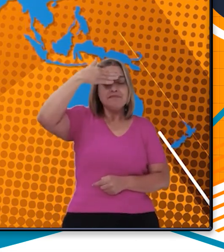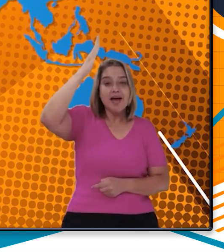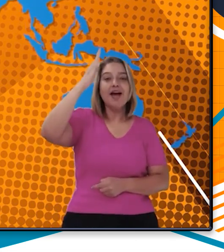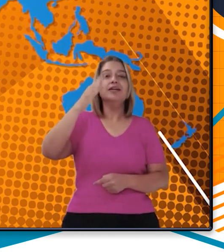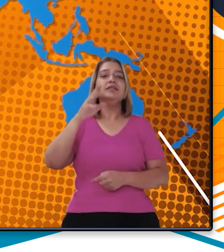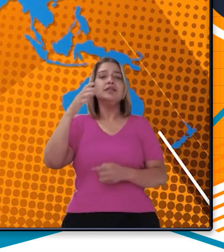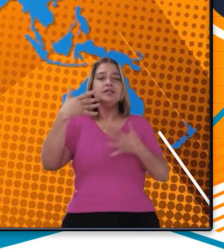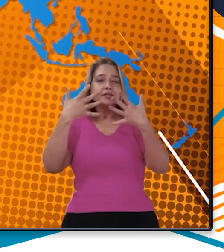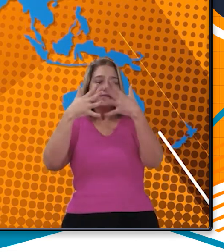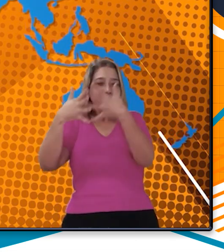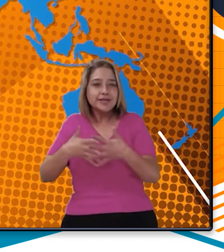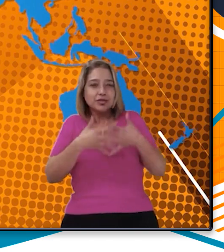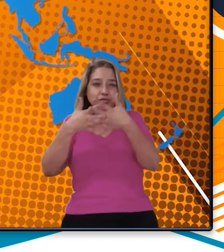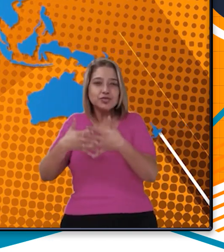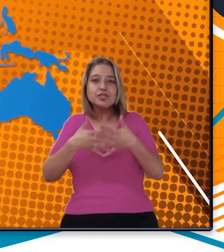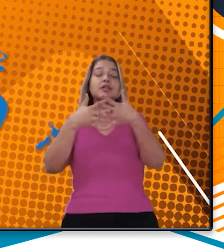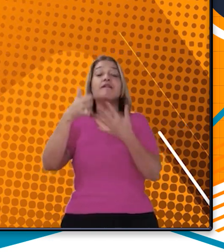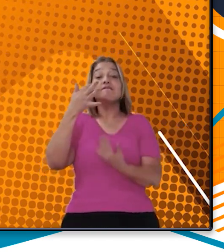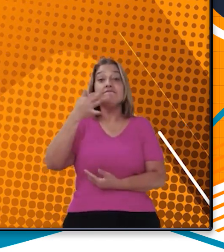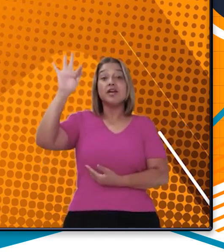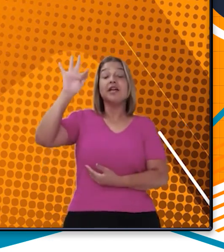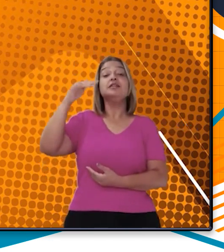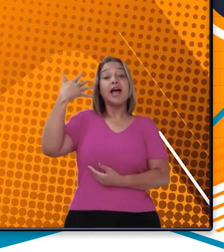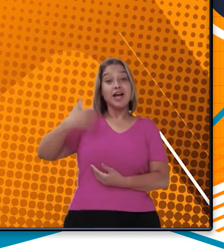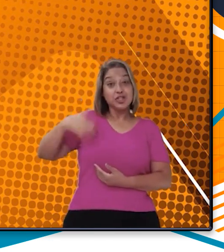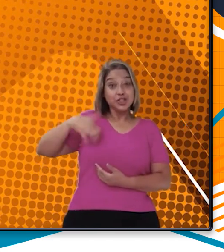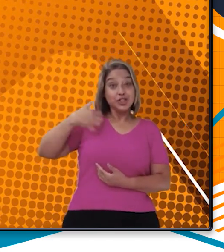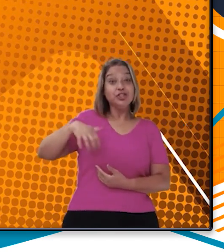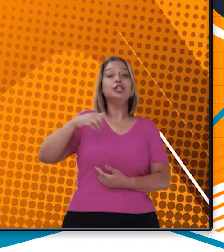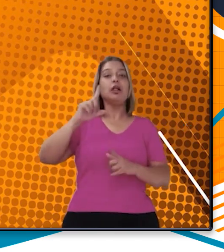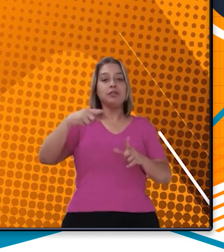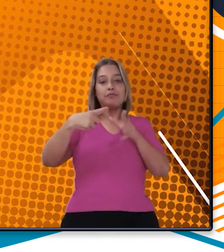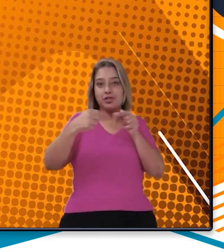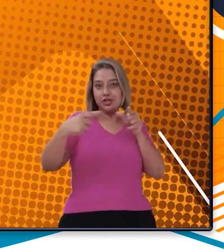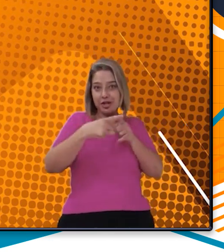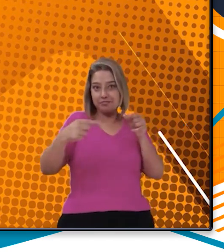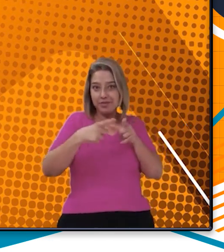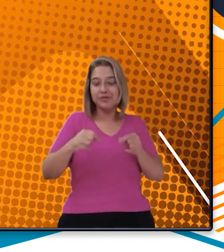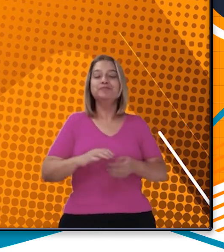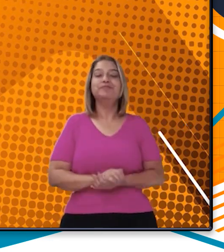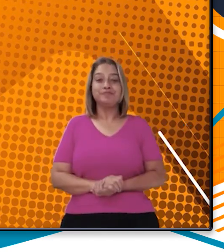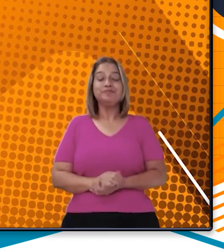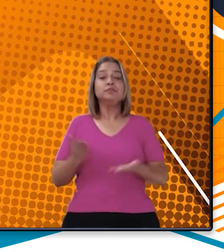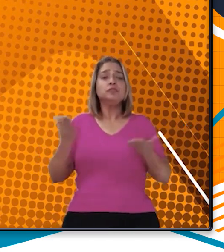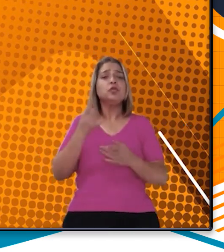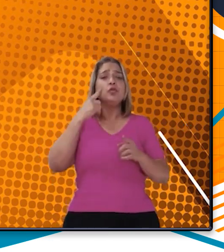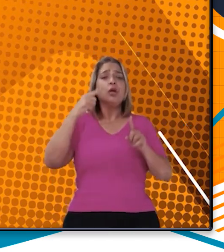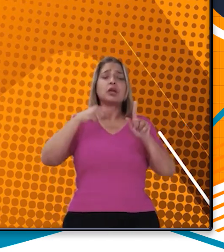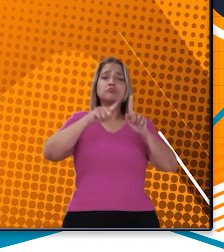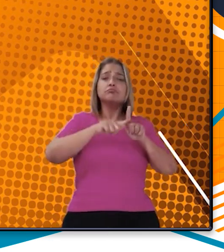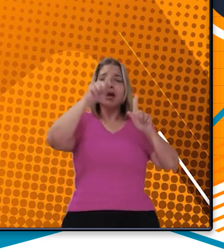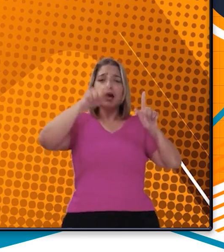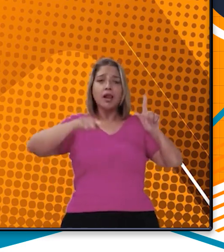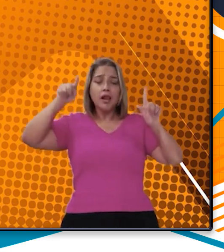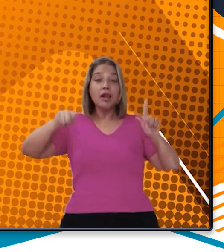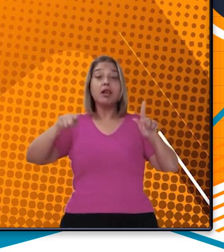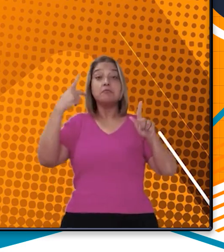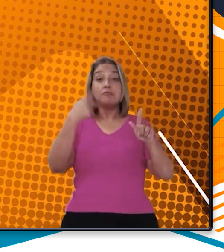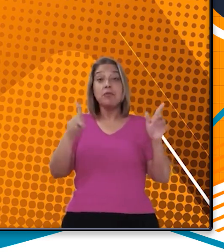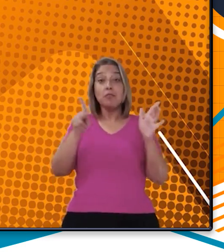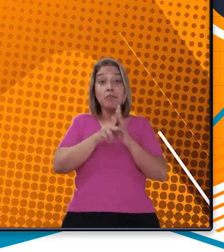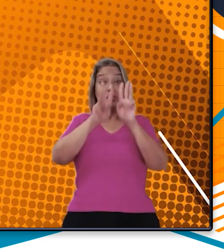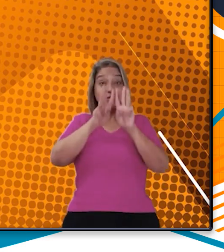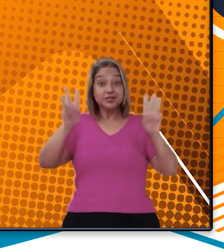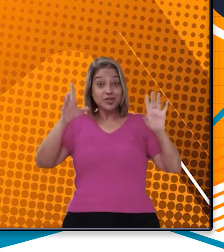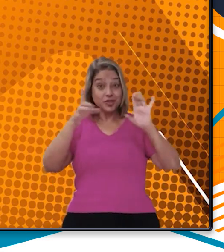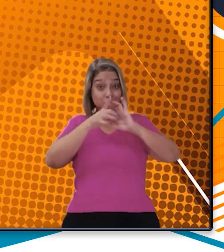França, Argentina e Japão. E de acordo com as estatísticas mais recentes do portal, nos